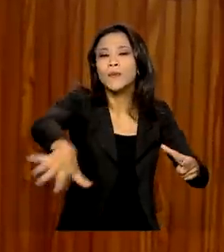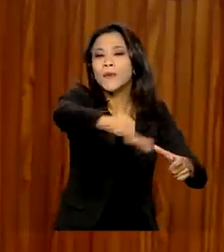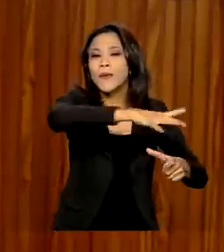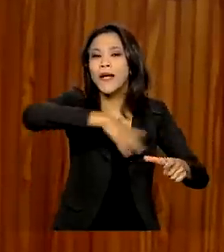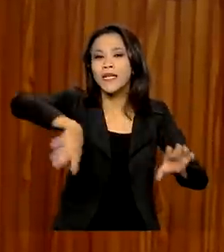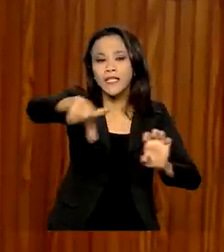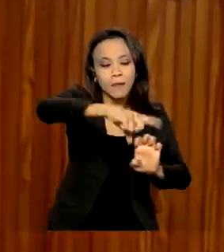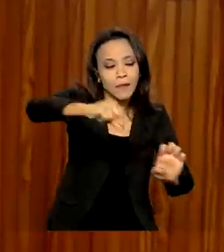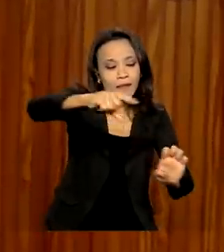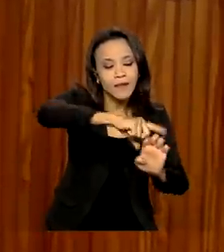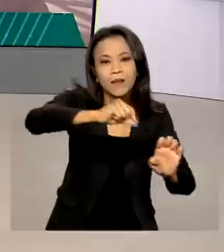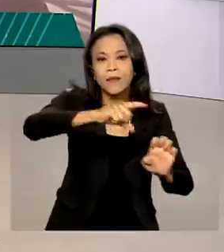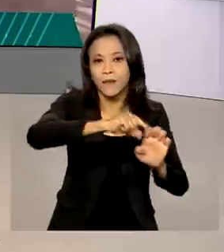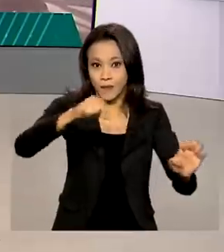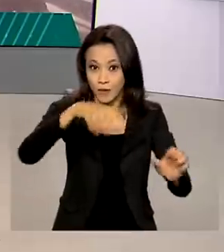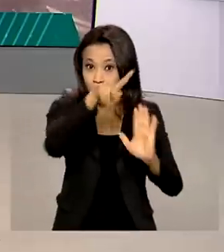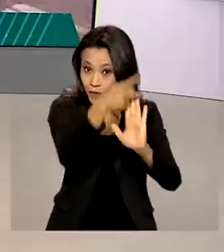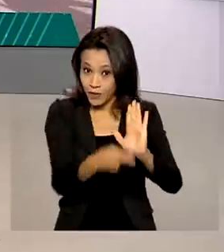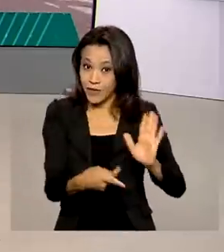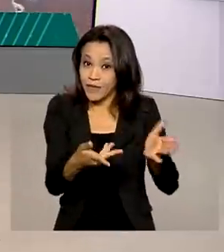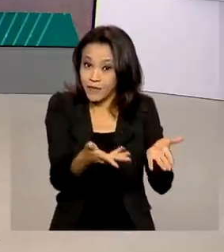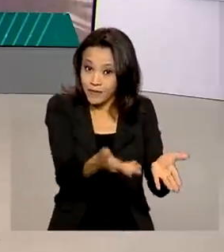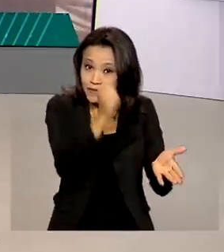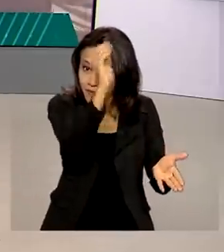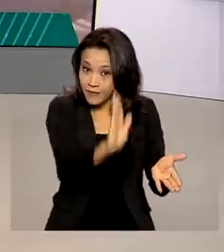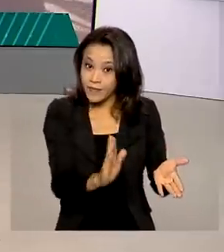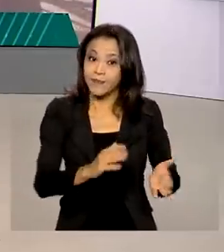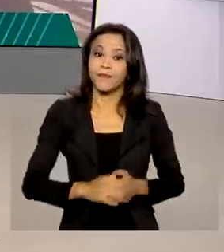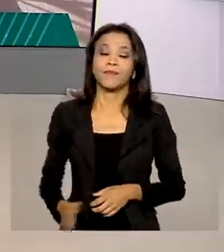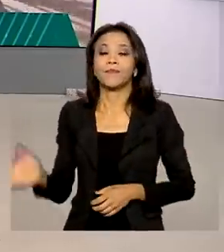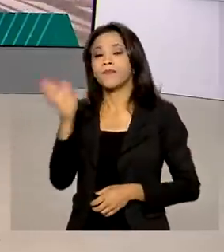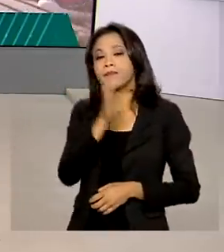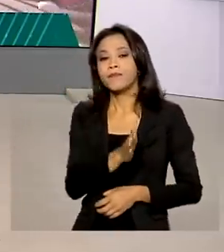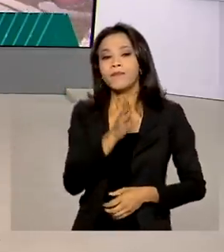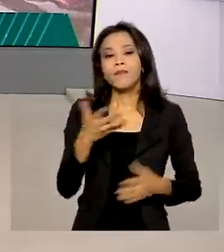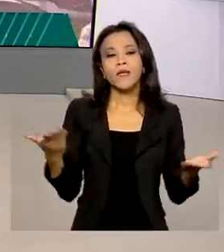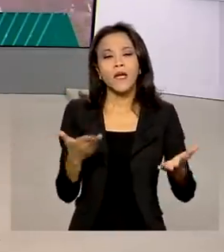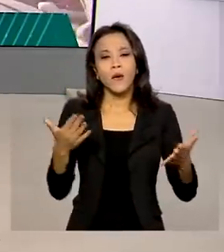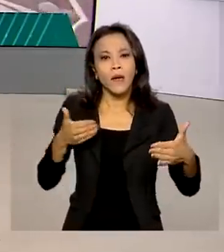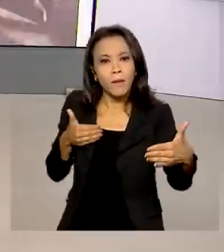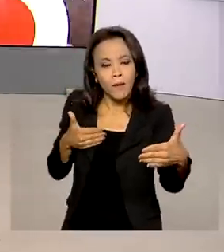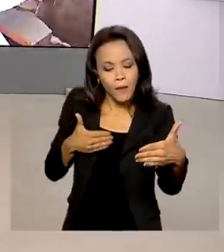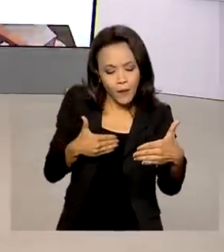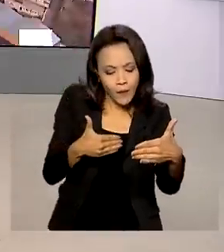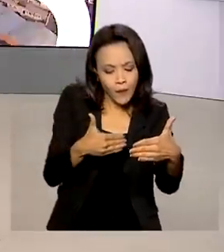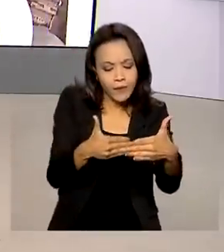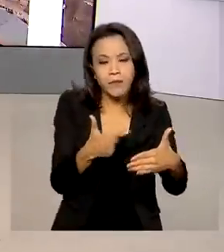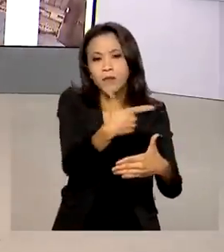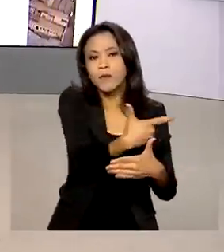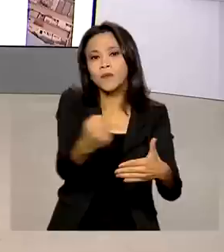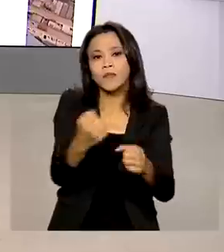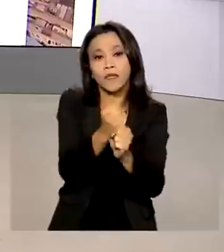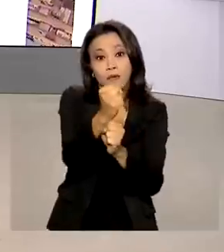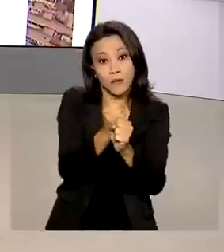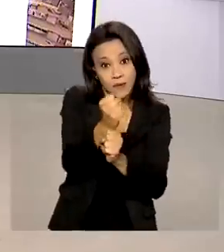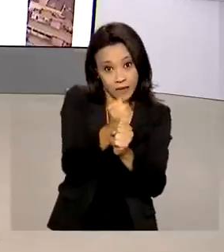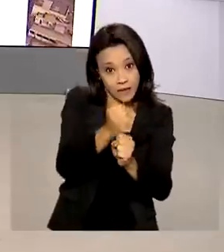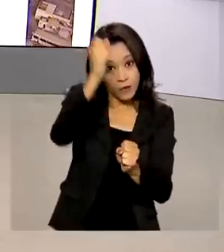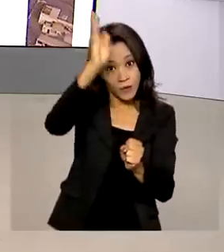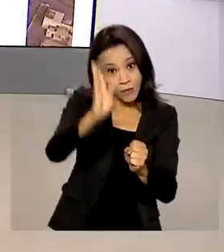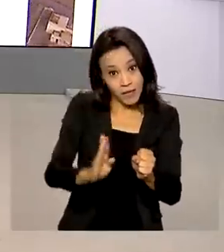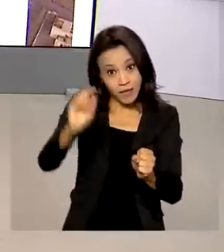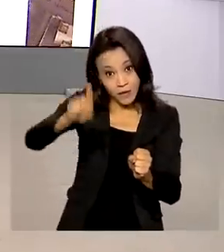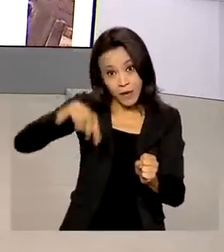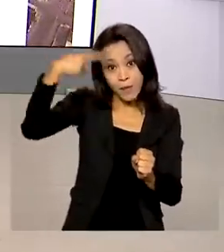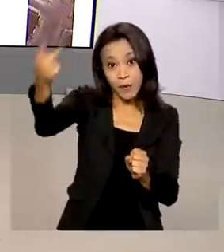projetos verdes no Brasil. E com a proximidade do Bicentenário da Independência, na semana que vem,